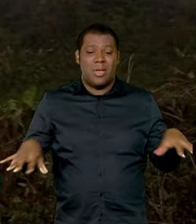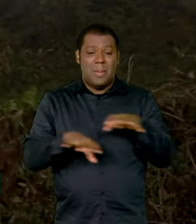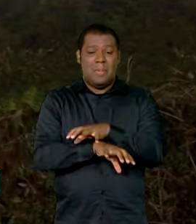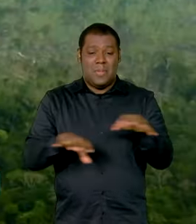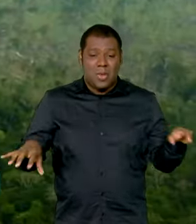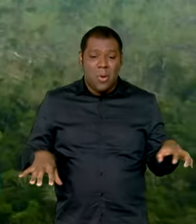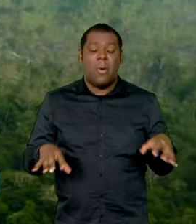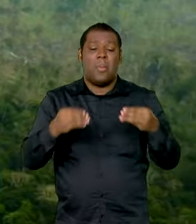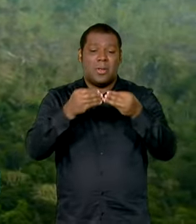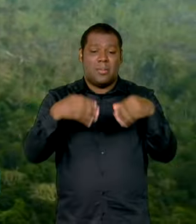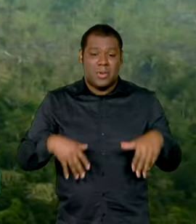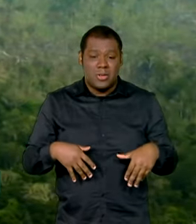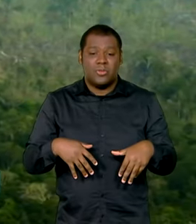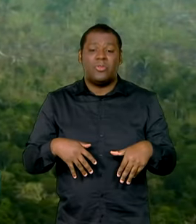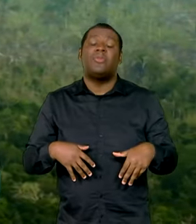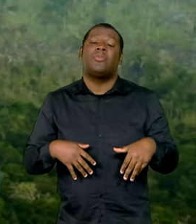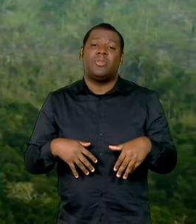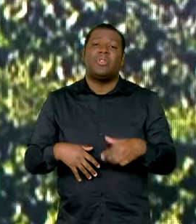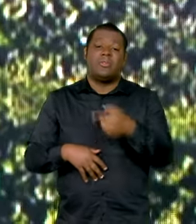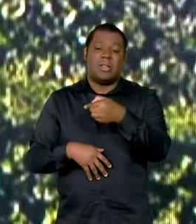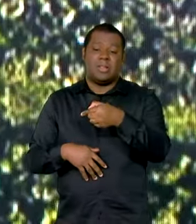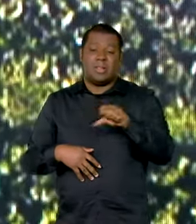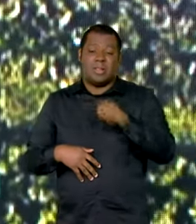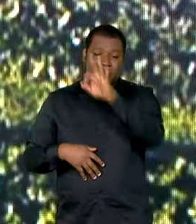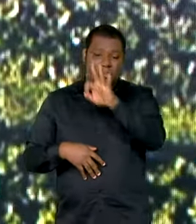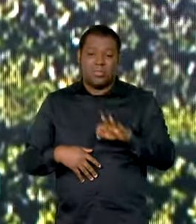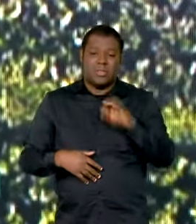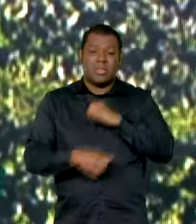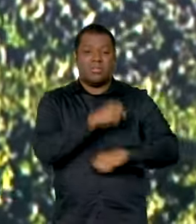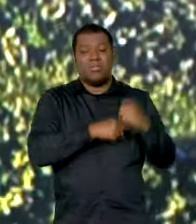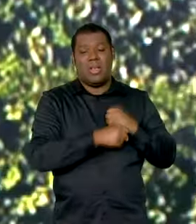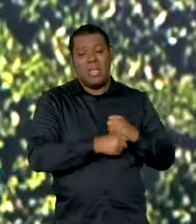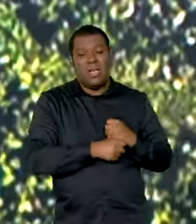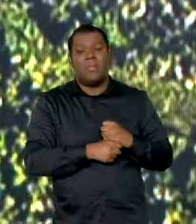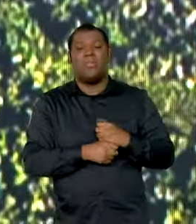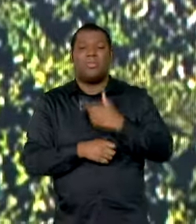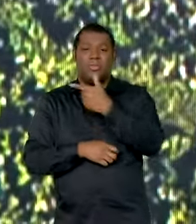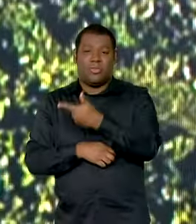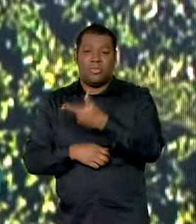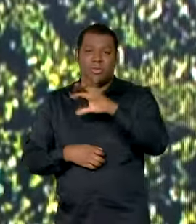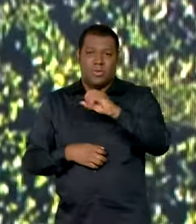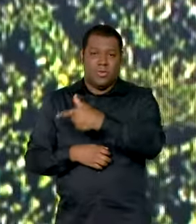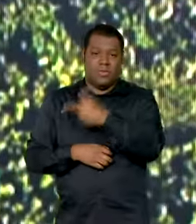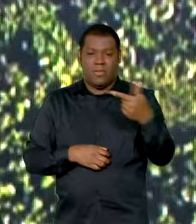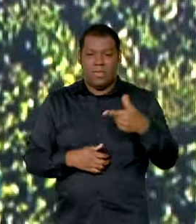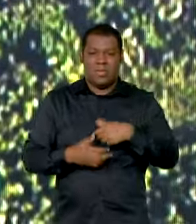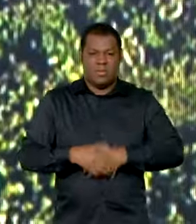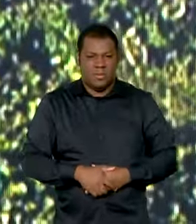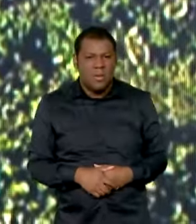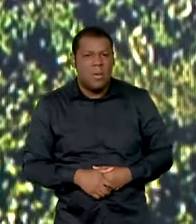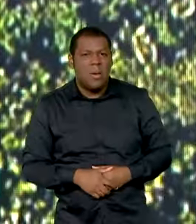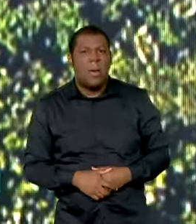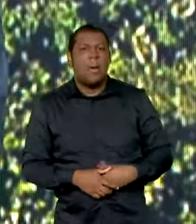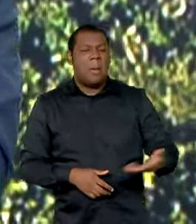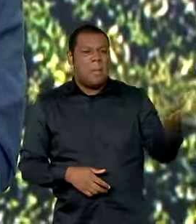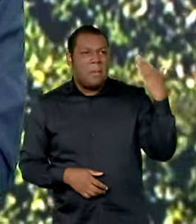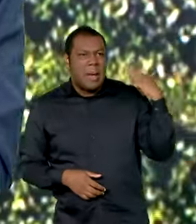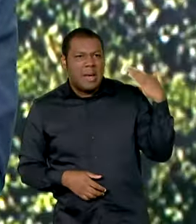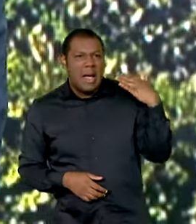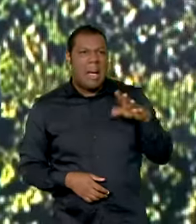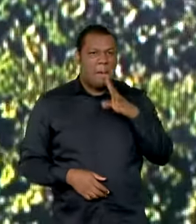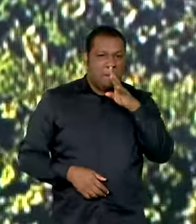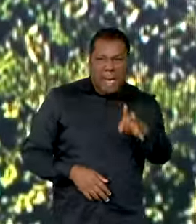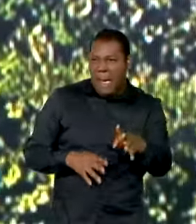2021 e 2022. Acabou o tempo em que a gente ficava jogando a responsabilidade no inútil,